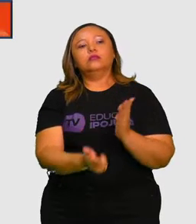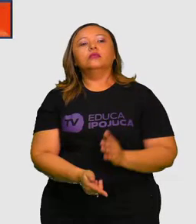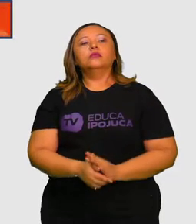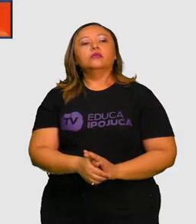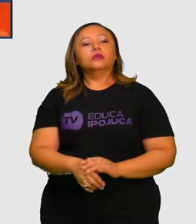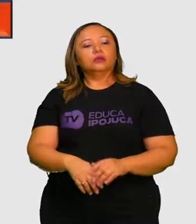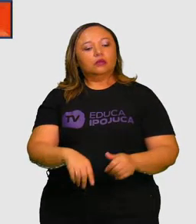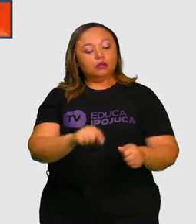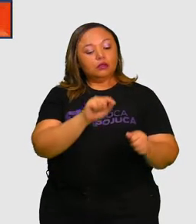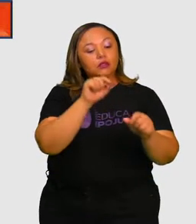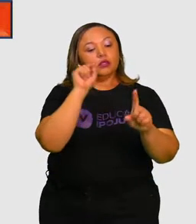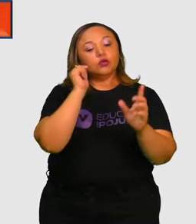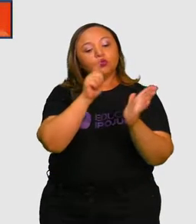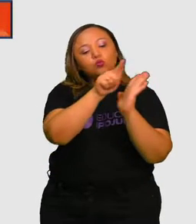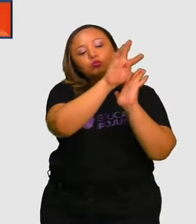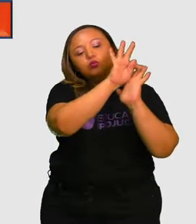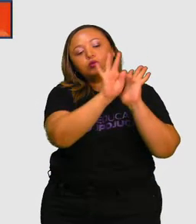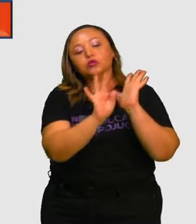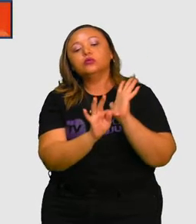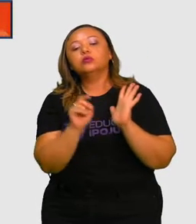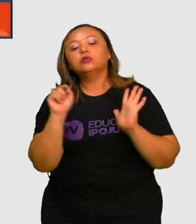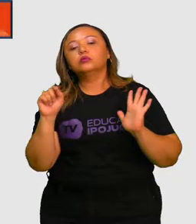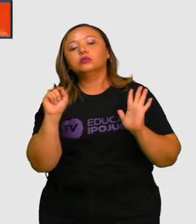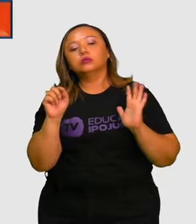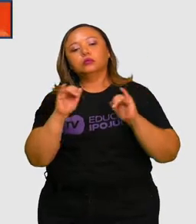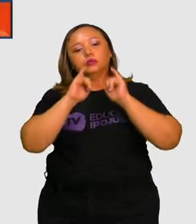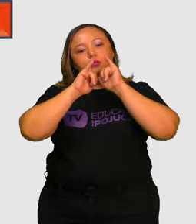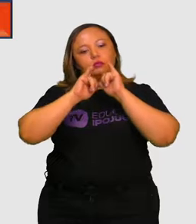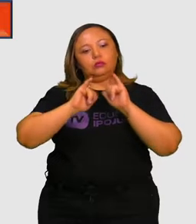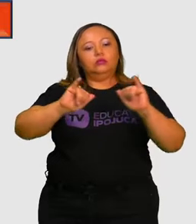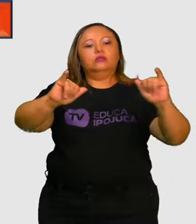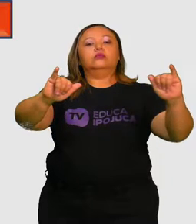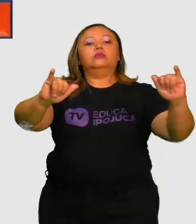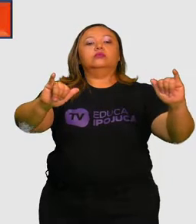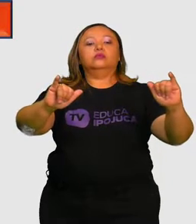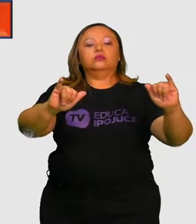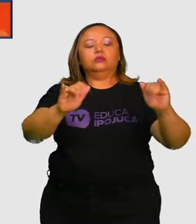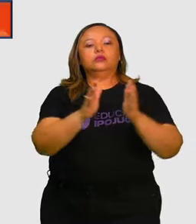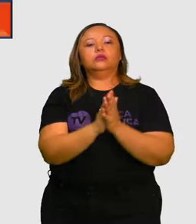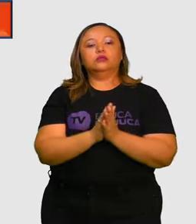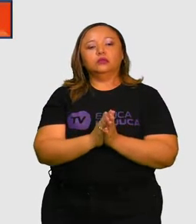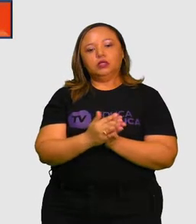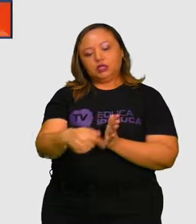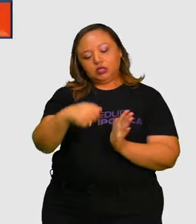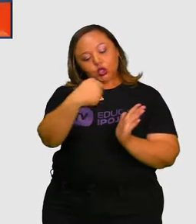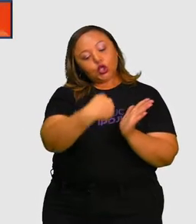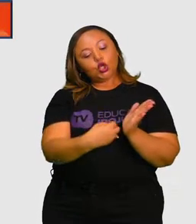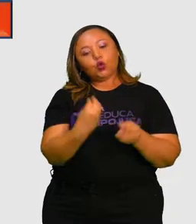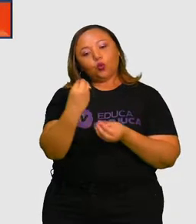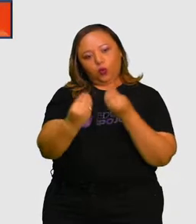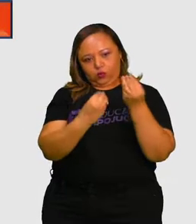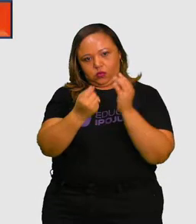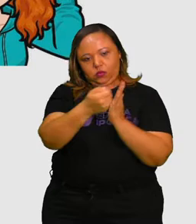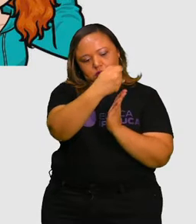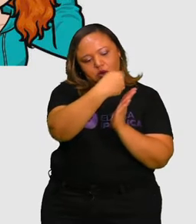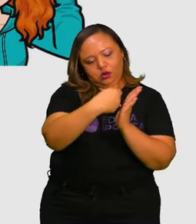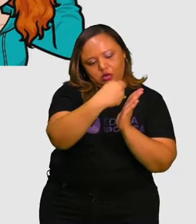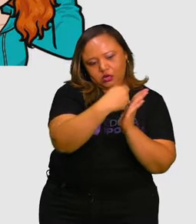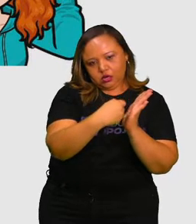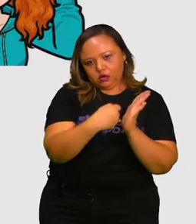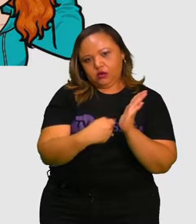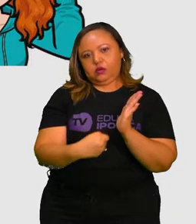Através de um texto escrito. Por meio de qual veículo? De um jornal online, o Correio Brasiliense.